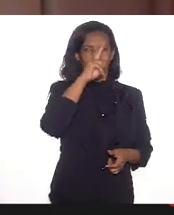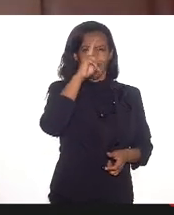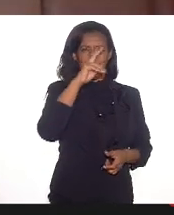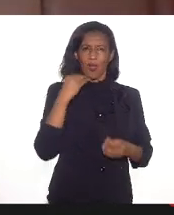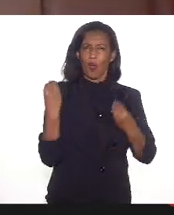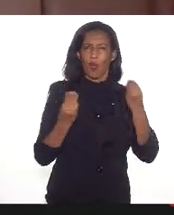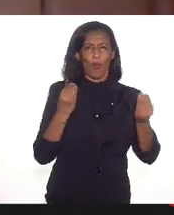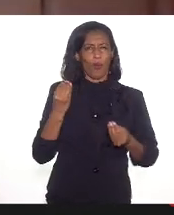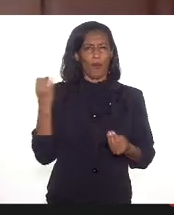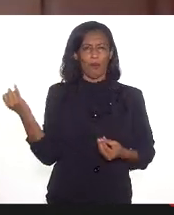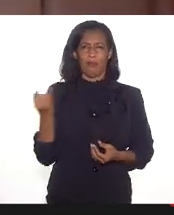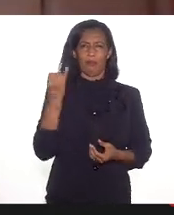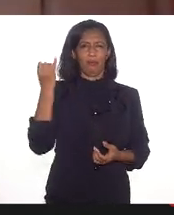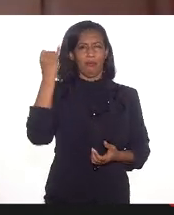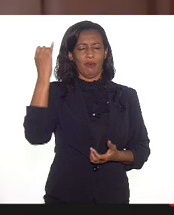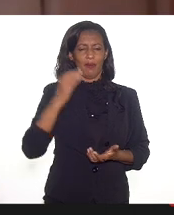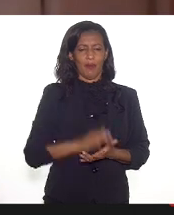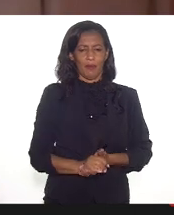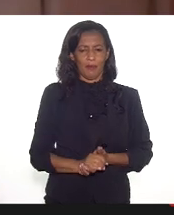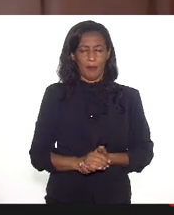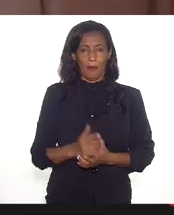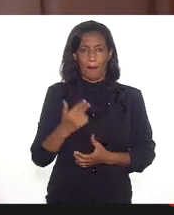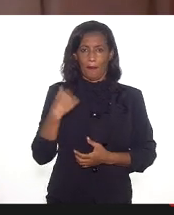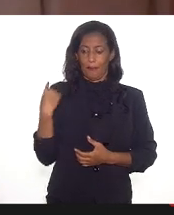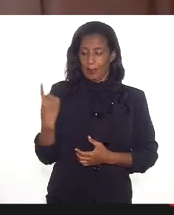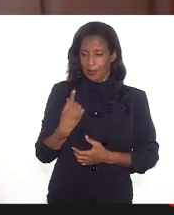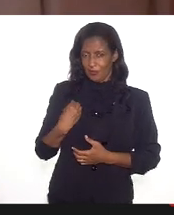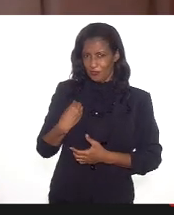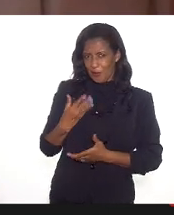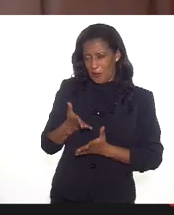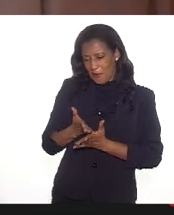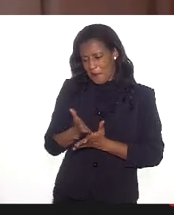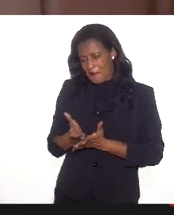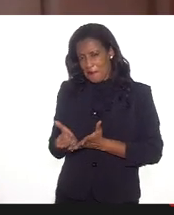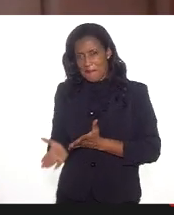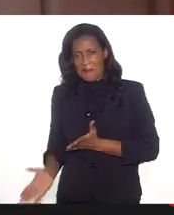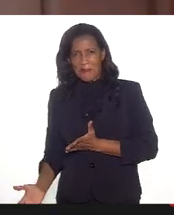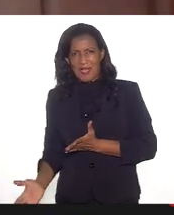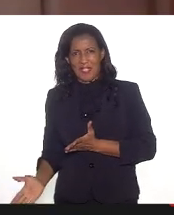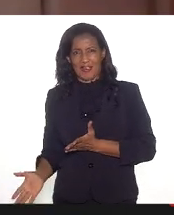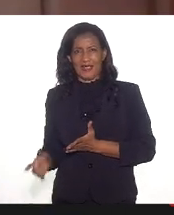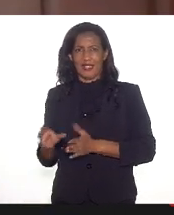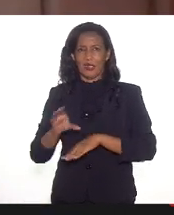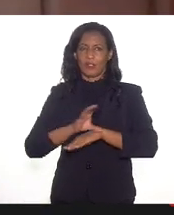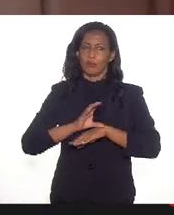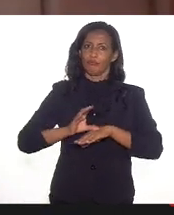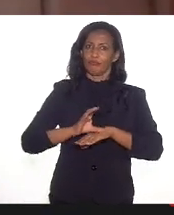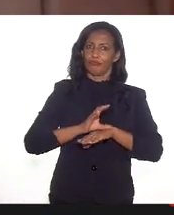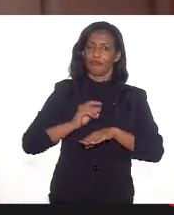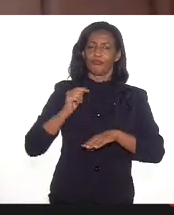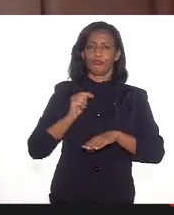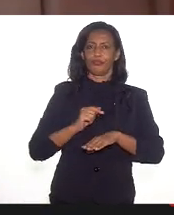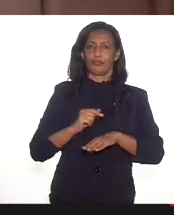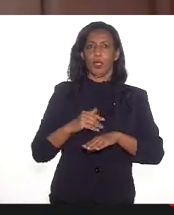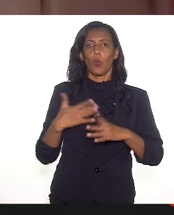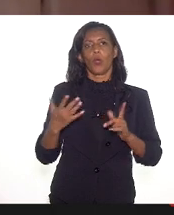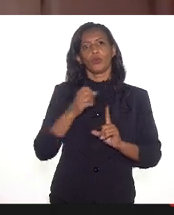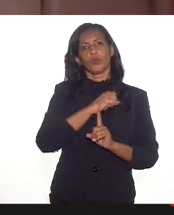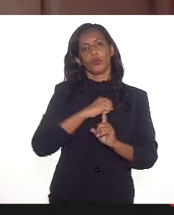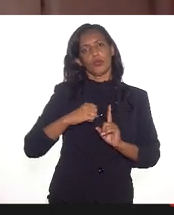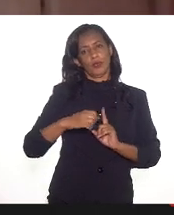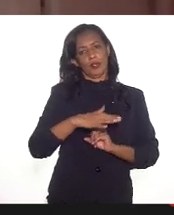fundamentais para que a gente não se perca na nossa própria Constituição enquanto sociedade,